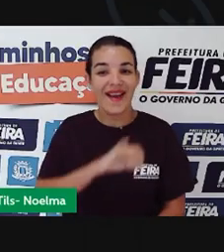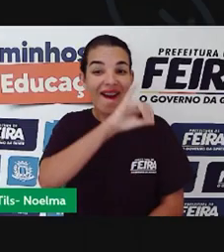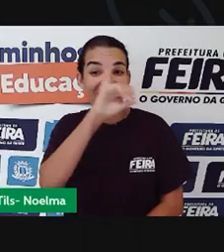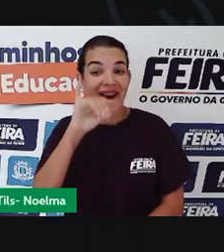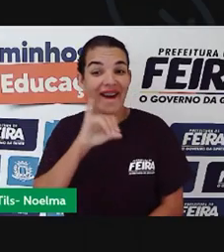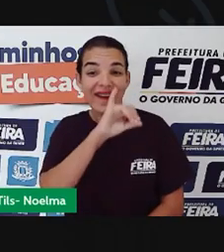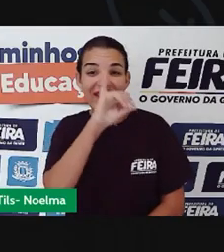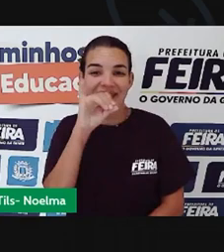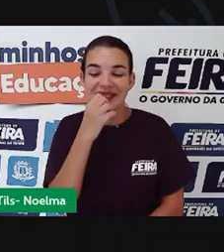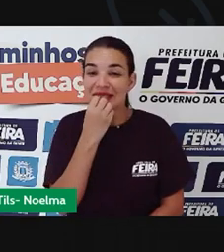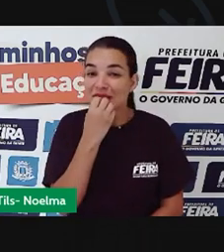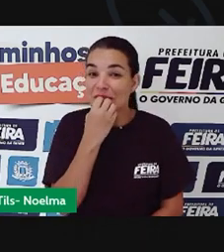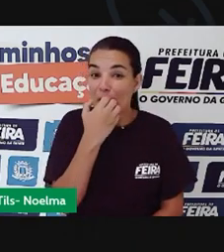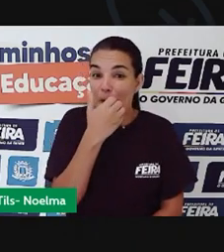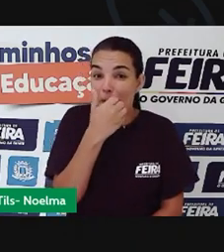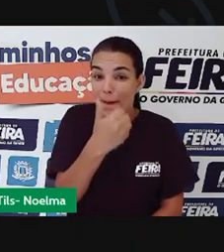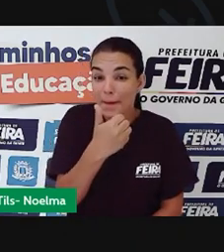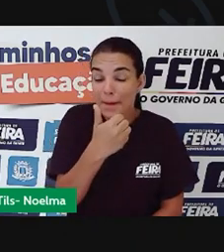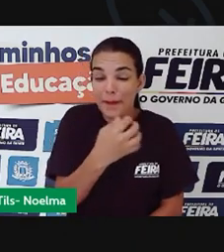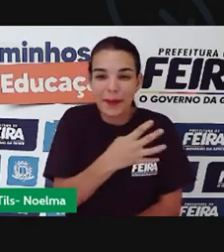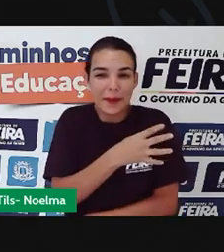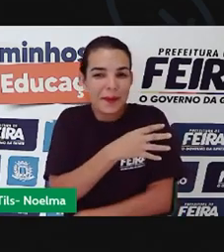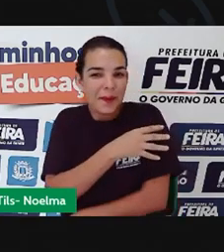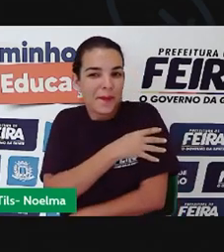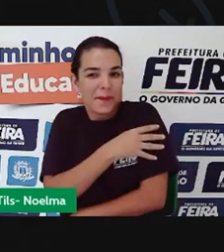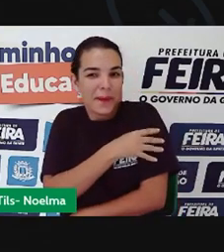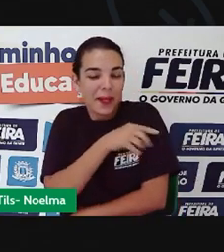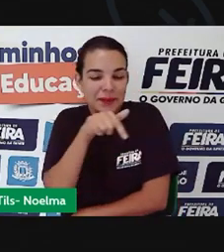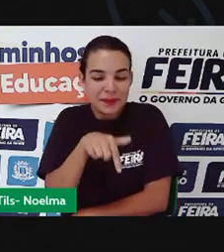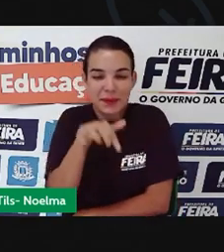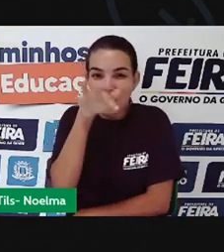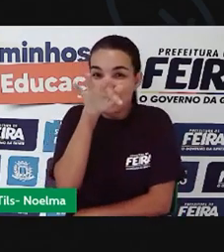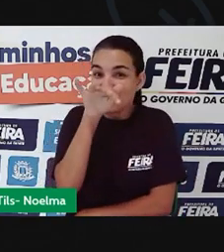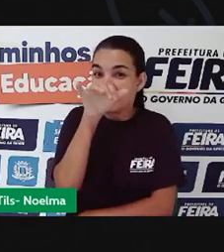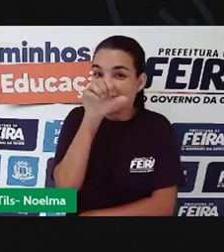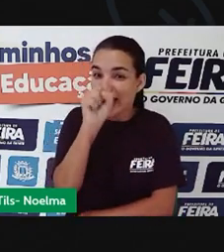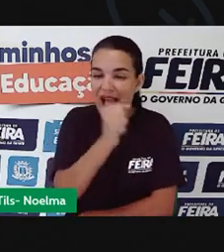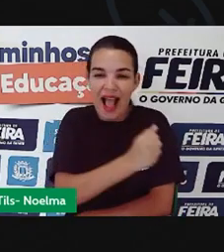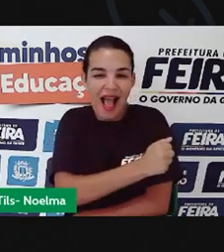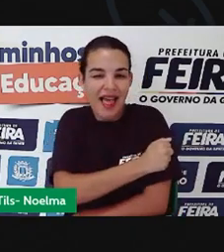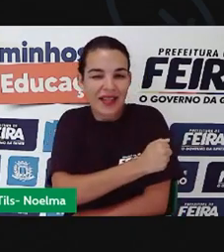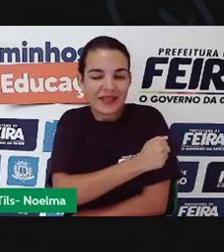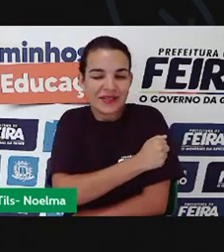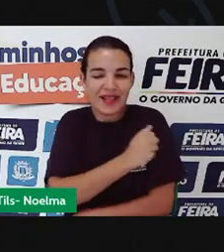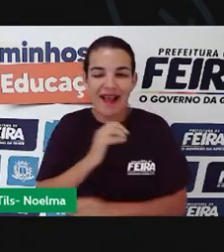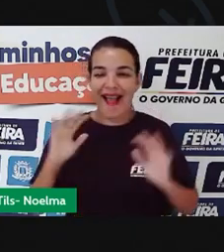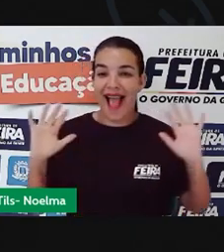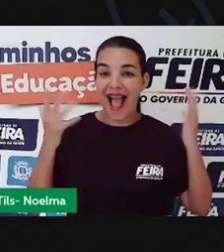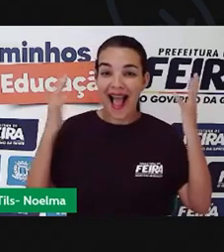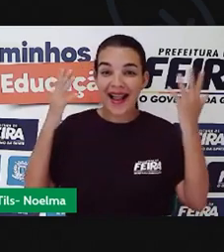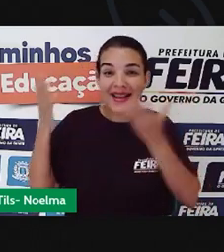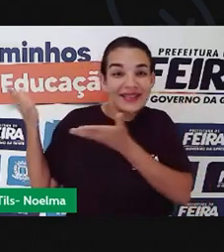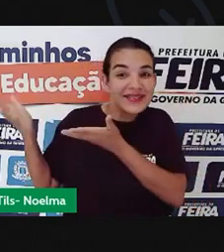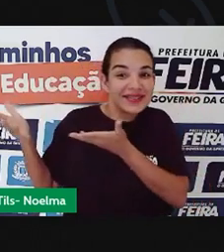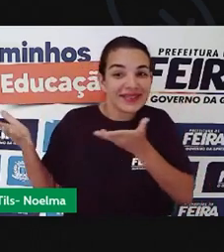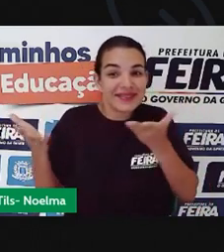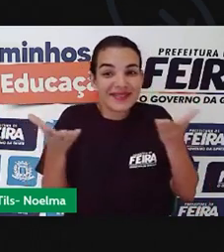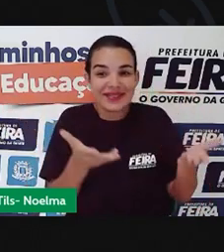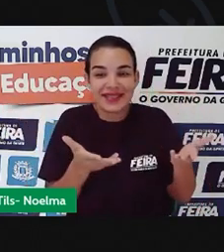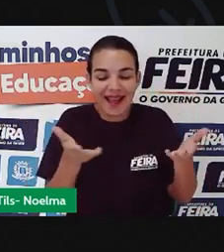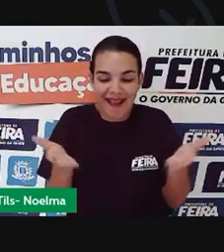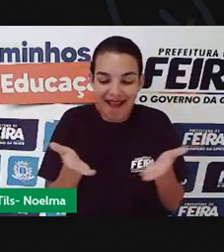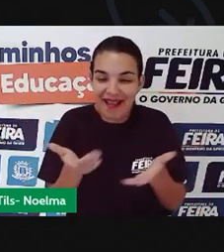Olá, meus amores! Nossos quartos anos da cidade, Feira de Santana. Com enorme alegria que a gente recebe vocês aqui,